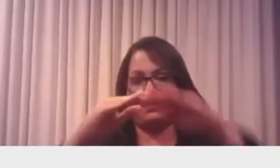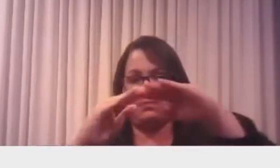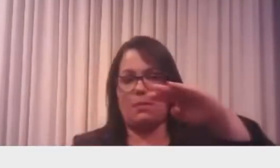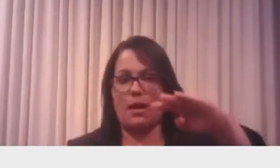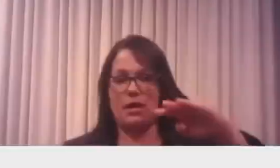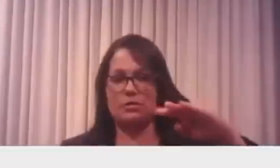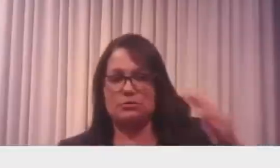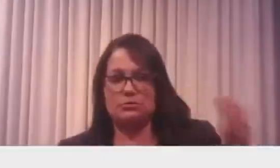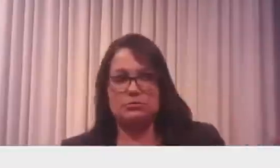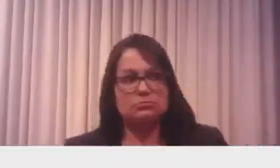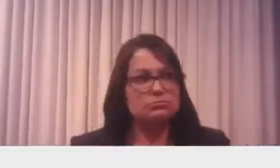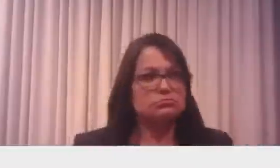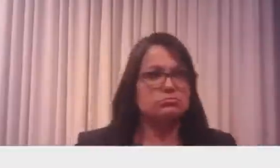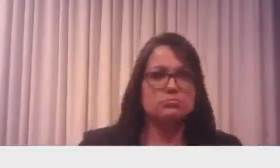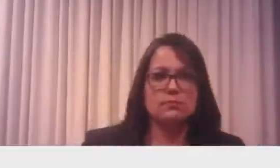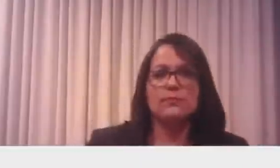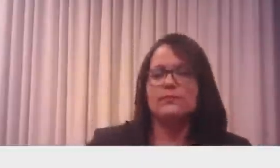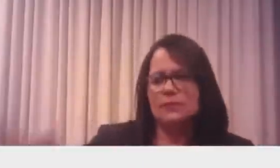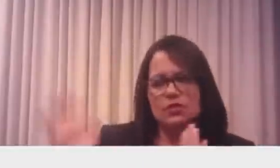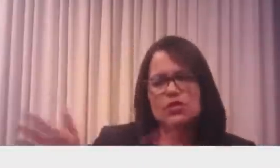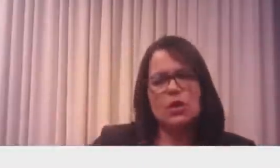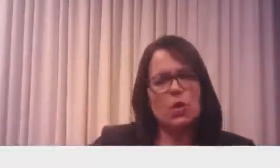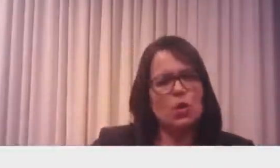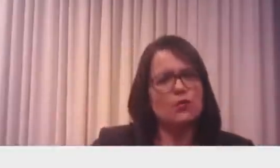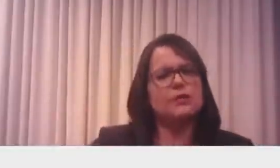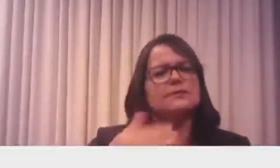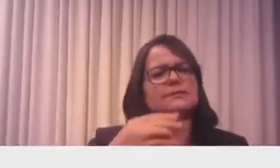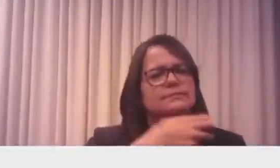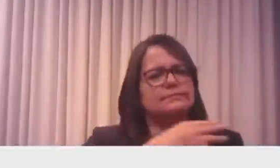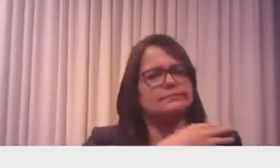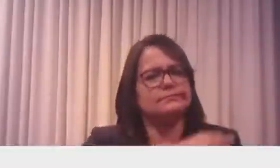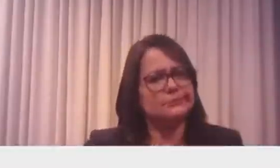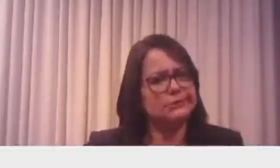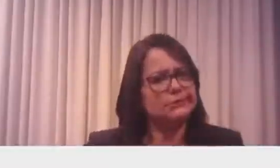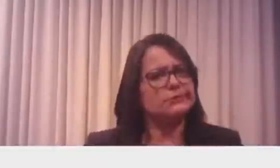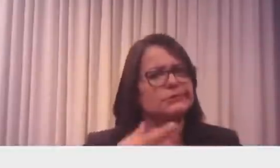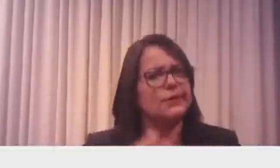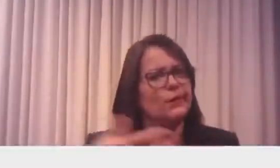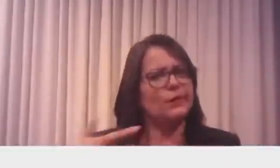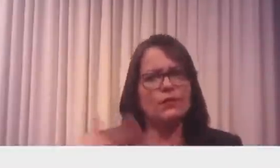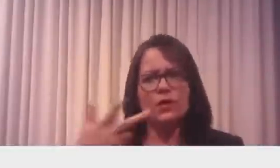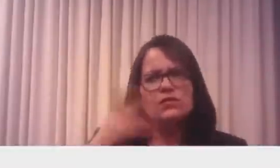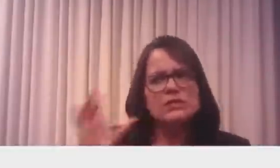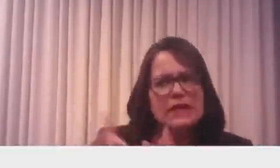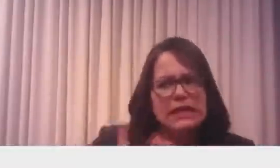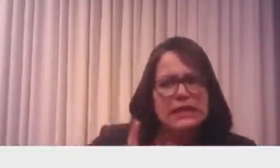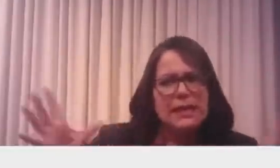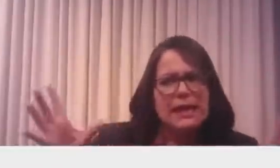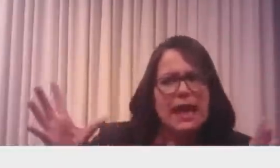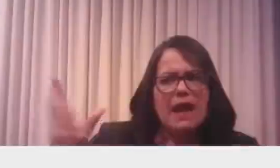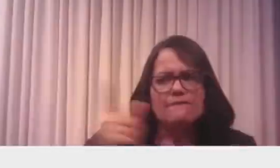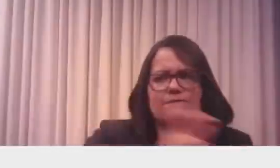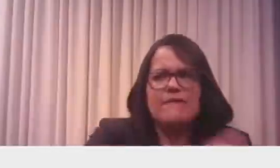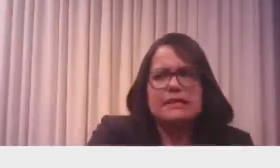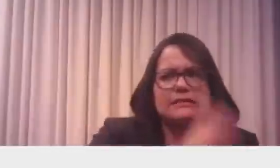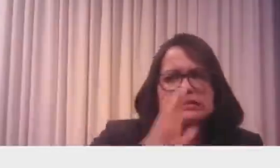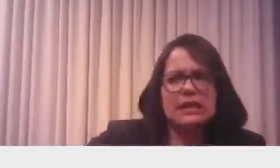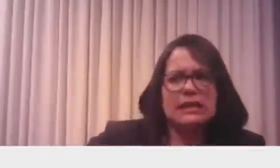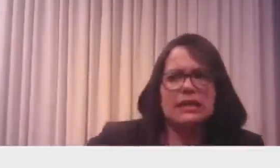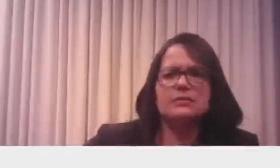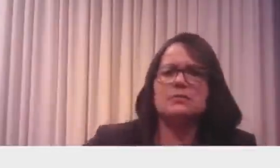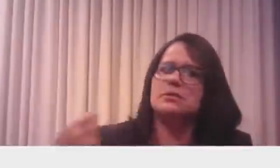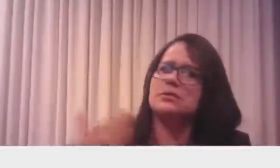Tem a saúde, por sua vez, eu tenho conversado com o Quiroga. Quiroga, para liberar, tem que ter um estudo comprovado nesse sentido, porque se